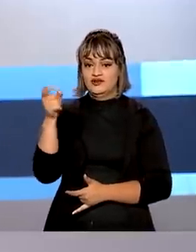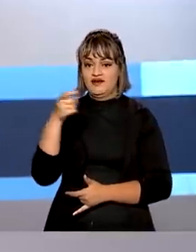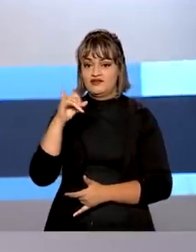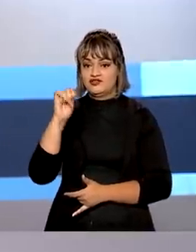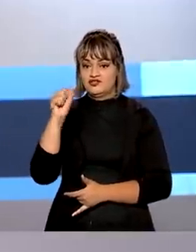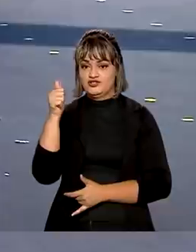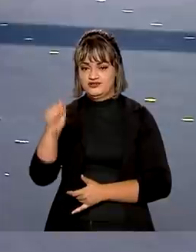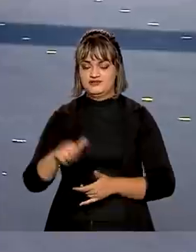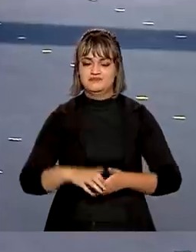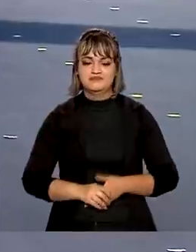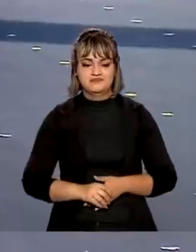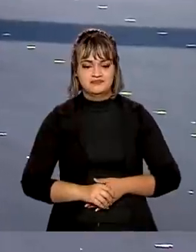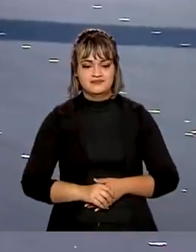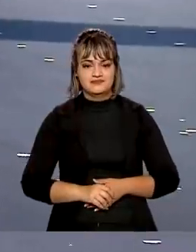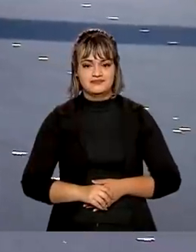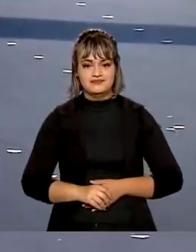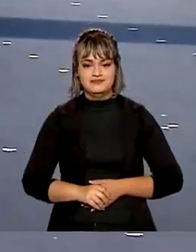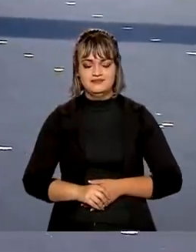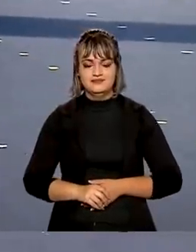Exército.